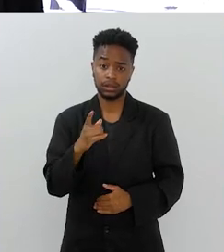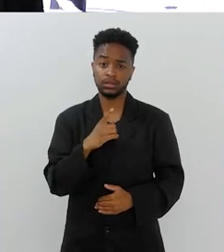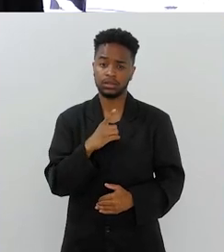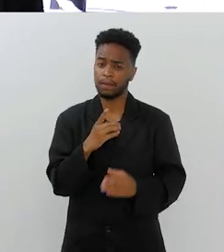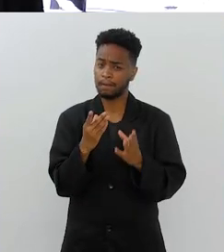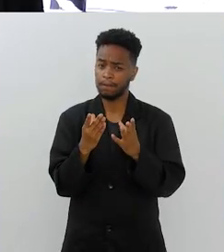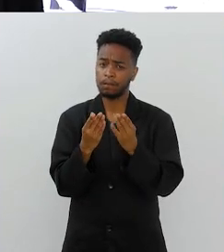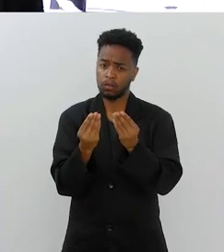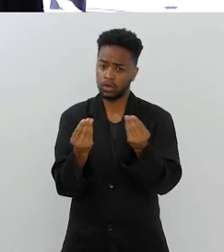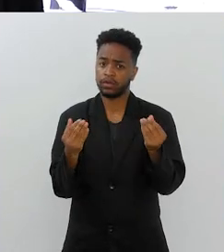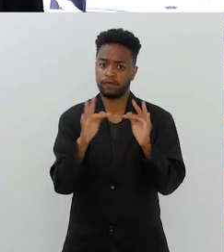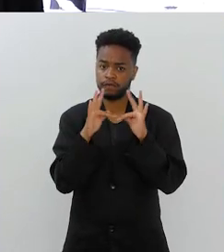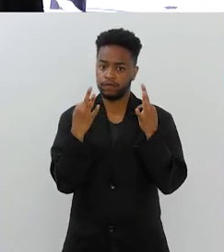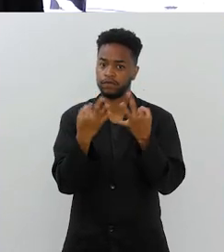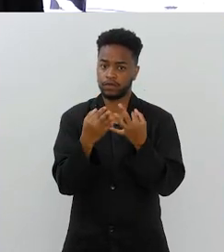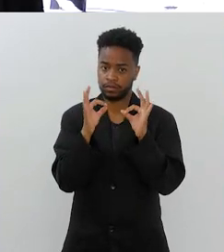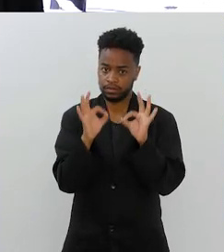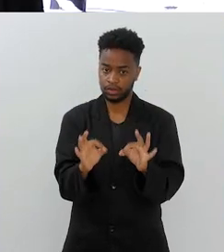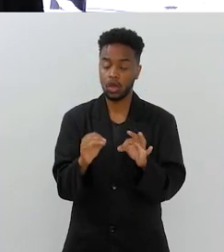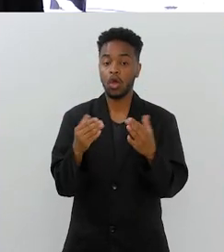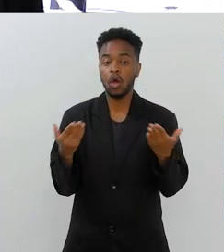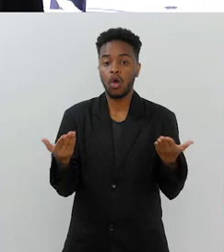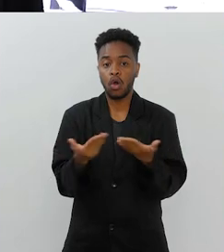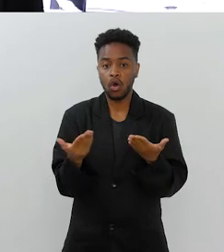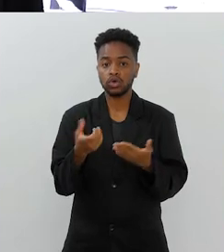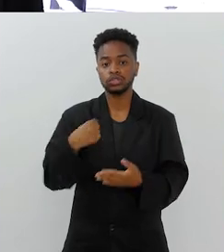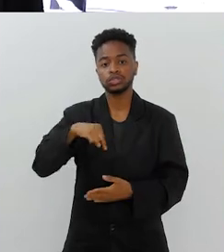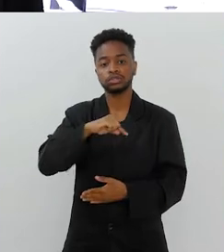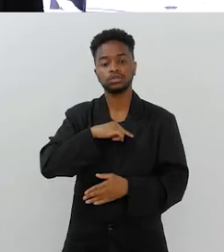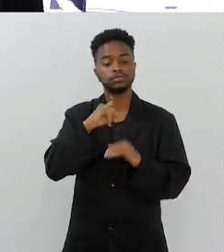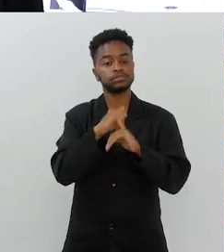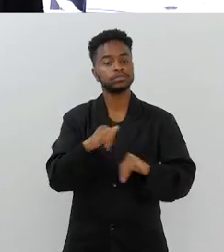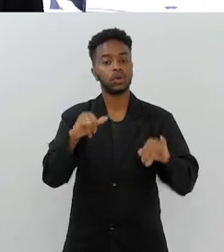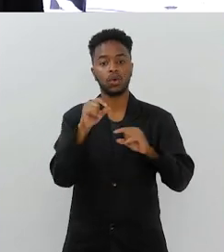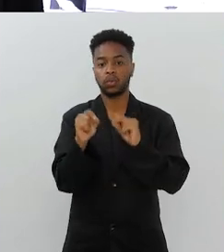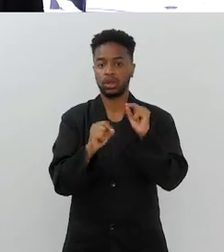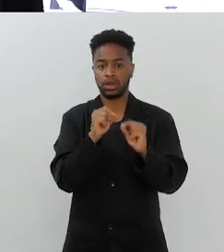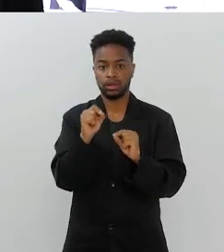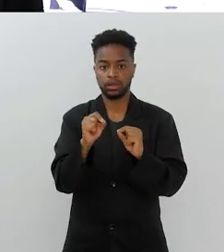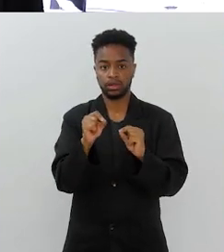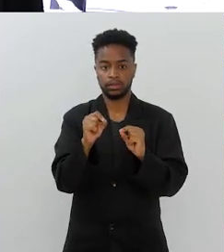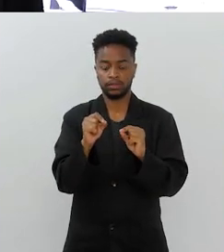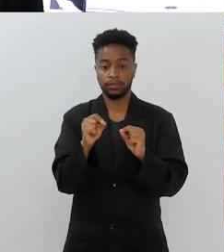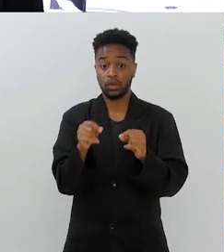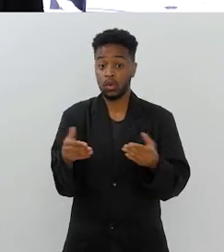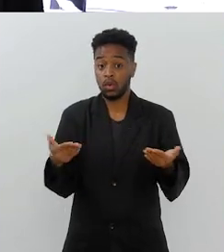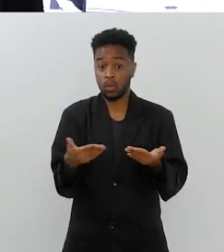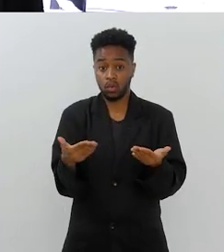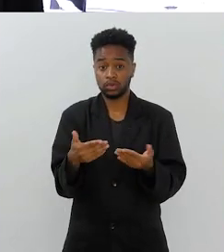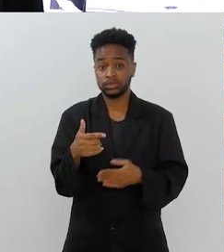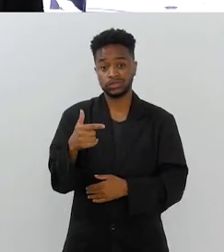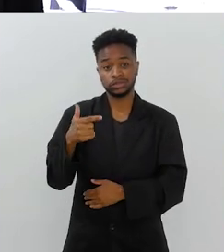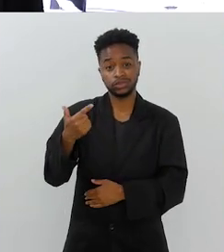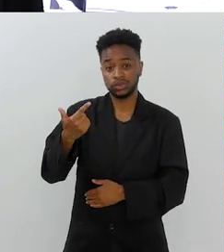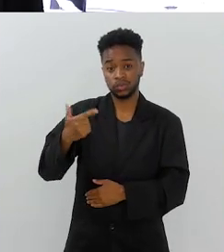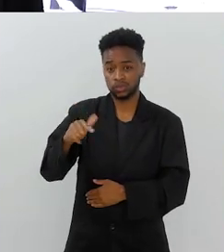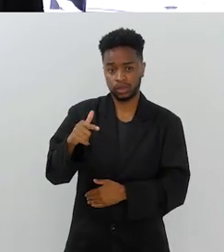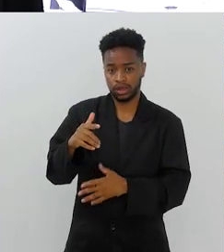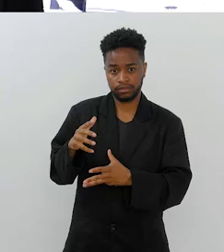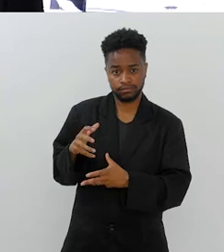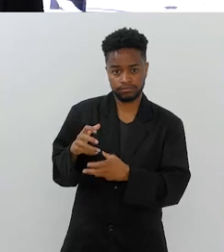tem grande quantidade de famílias. Hoje, gente pode dizer o seguinte, nós não temos